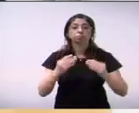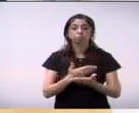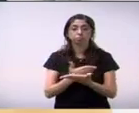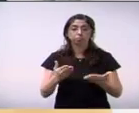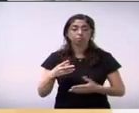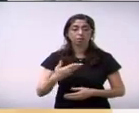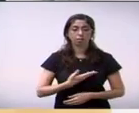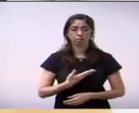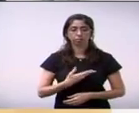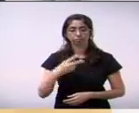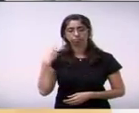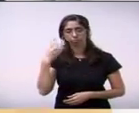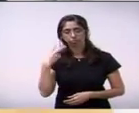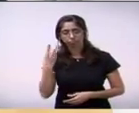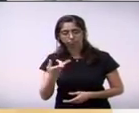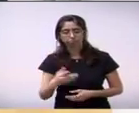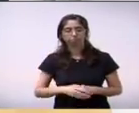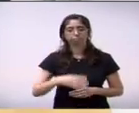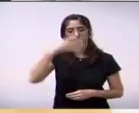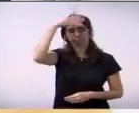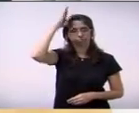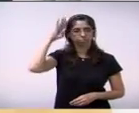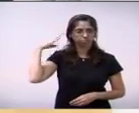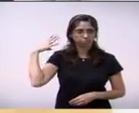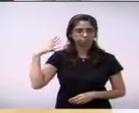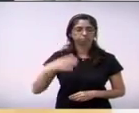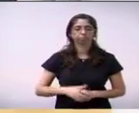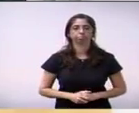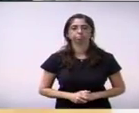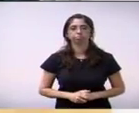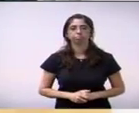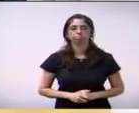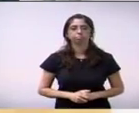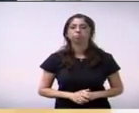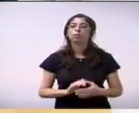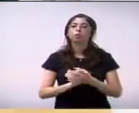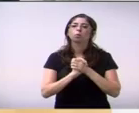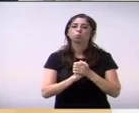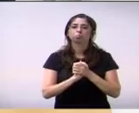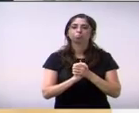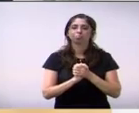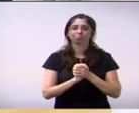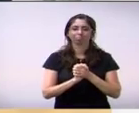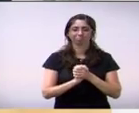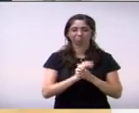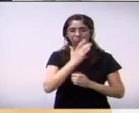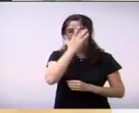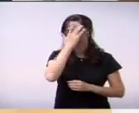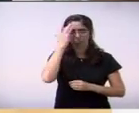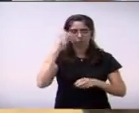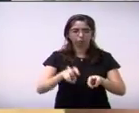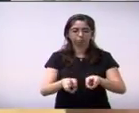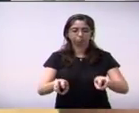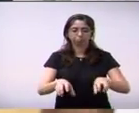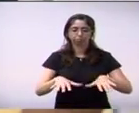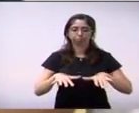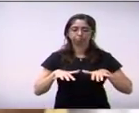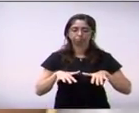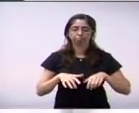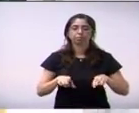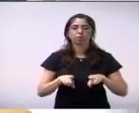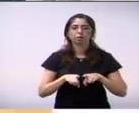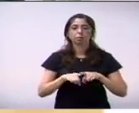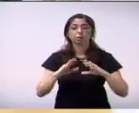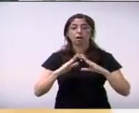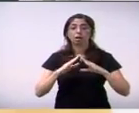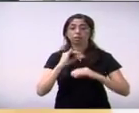vereadores vereadora Ângela Duarte cumprimento todo o público nessa noite os que nos assistem